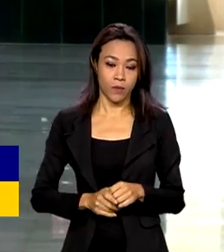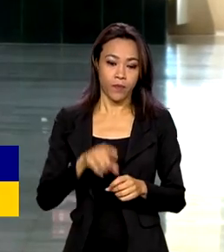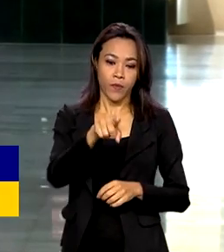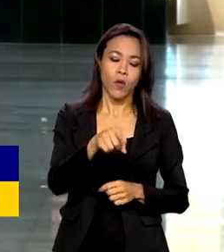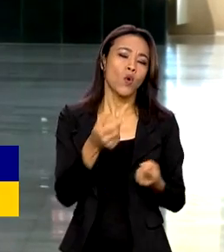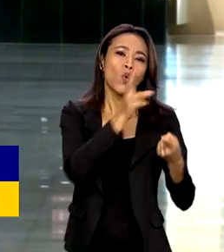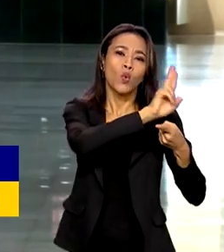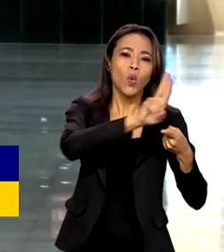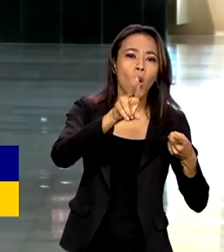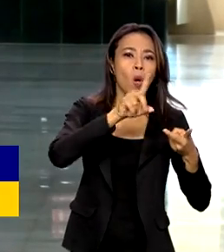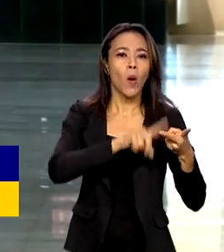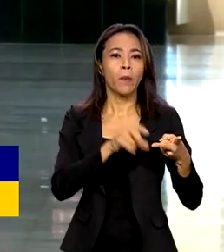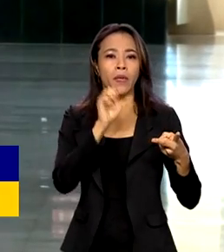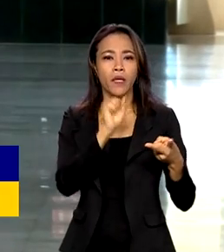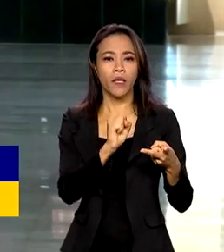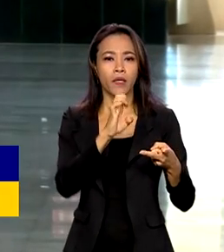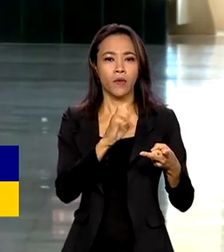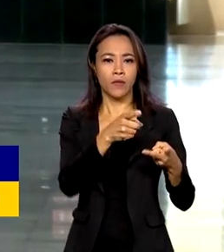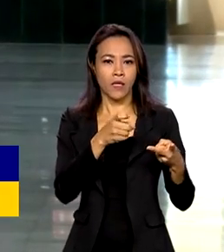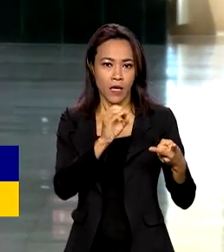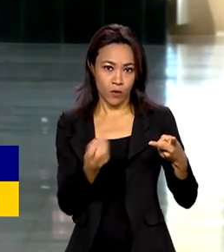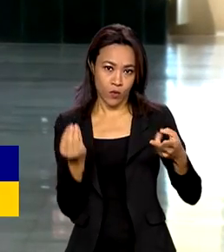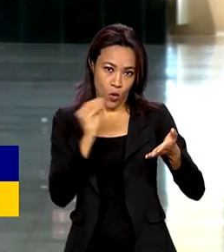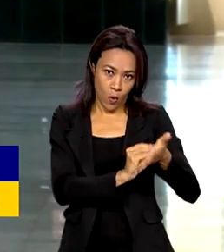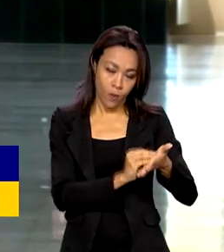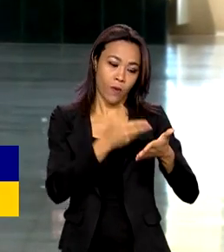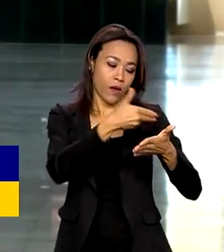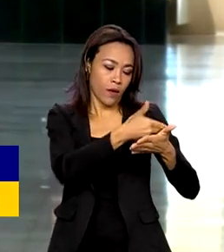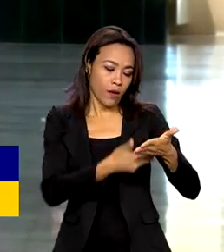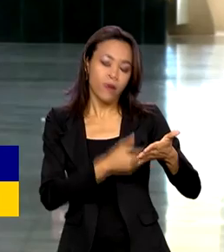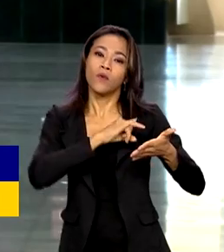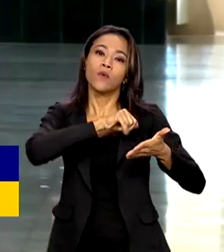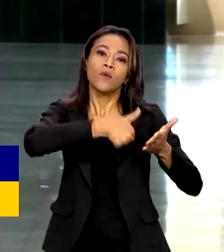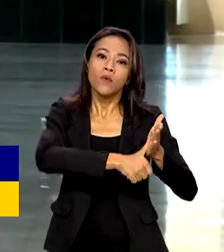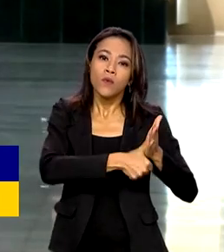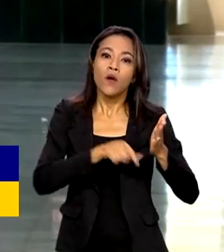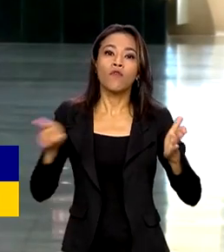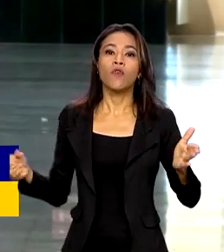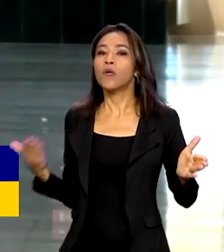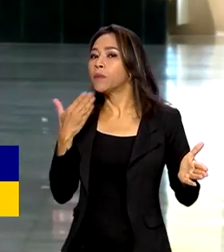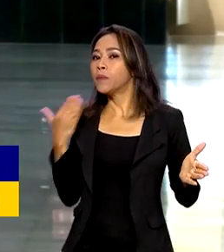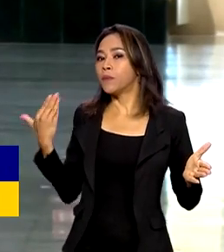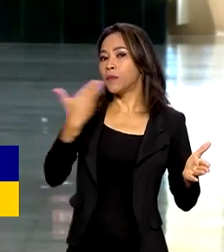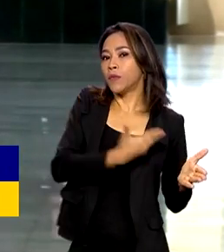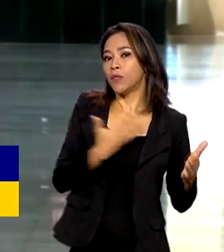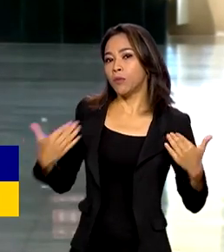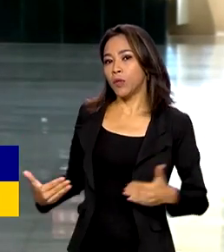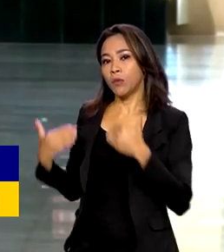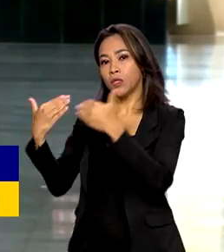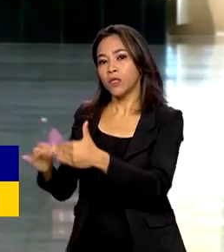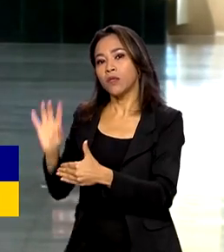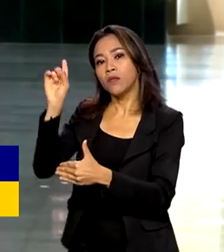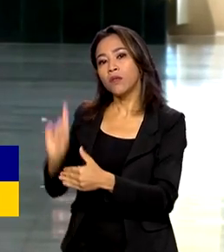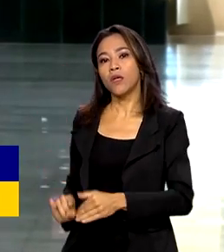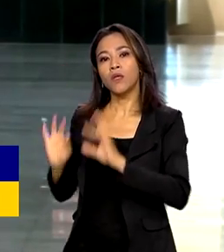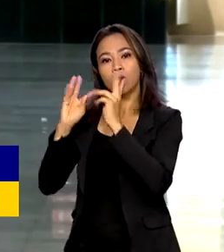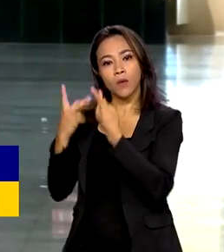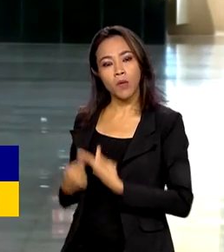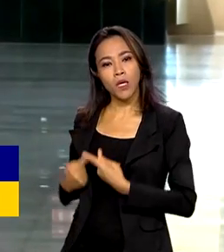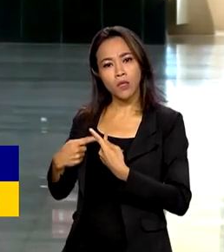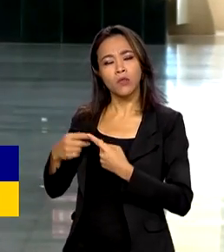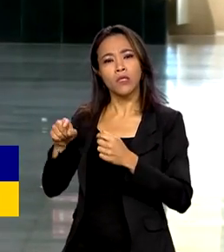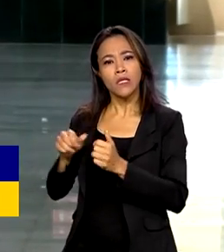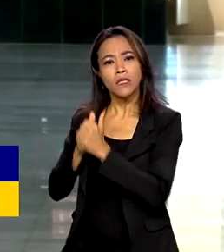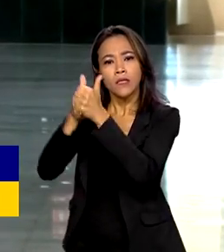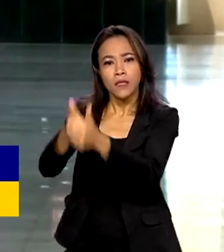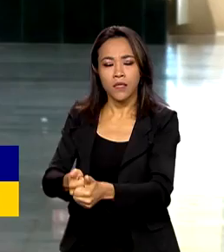e sexo na carteira de identidade foram solicitadas pelo Ministério dos Direitos Humanos em conformidade com as políticas